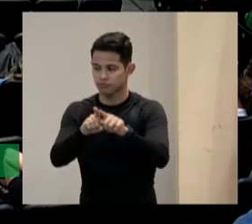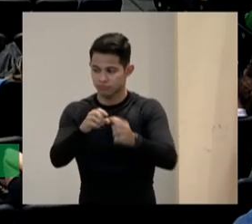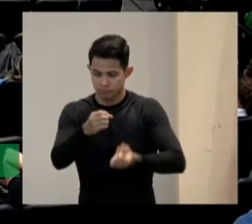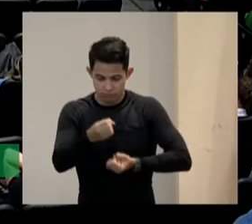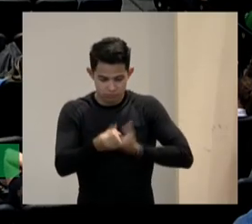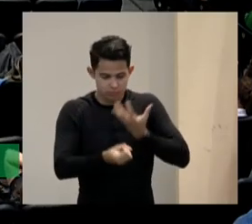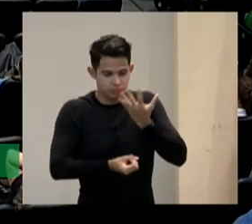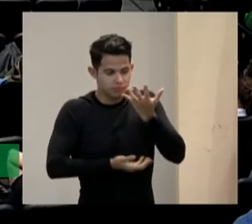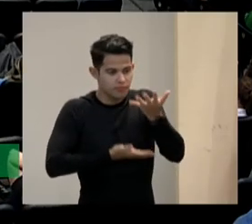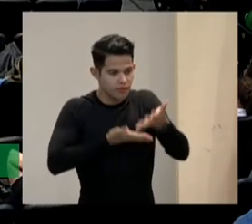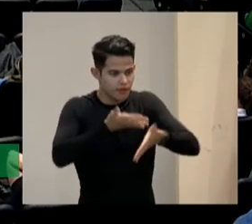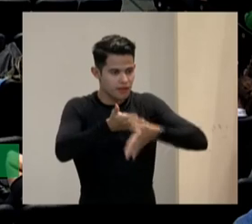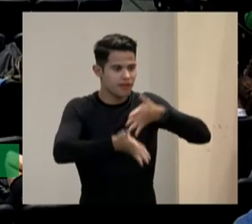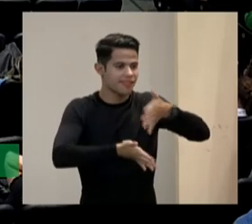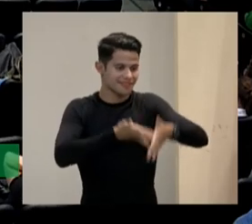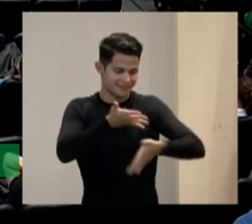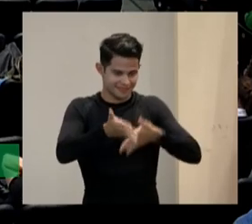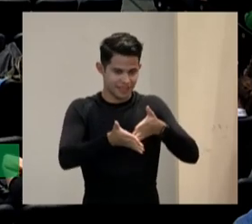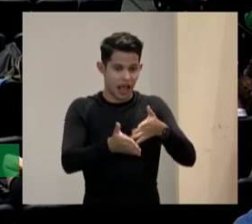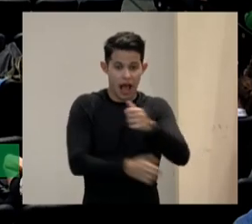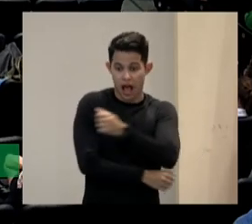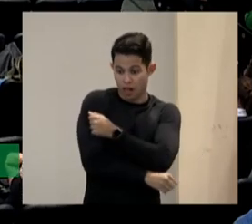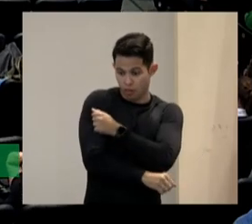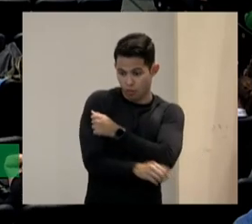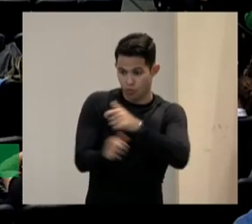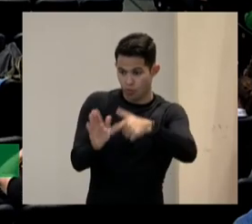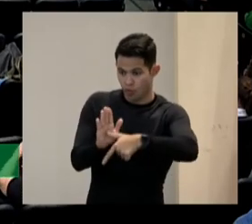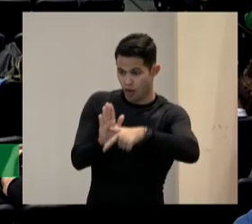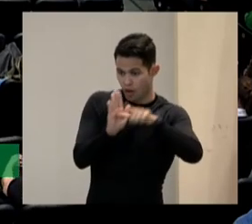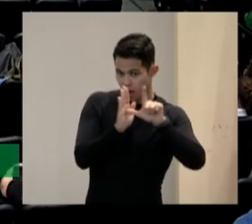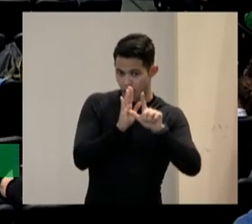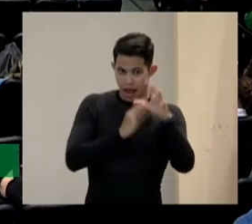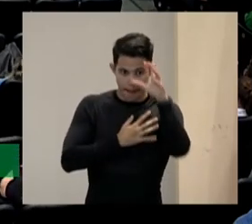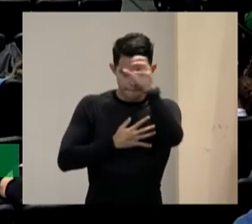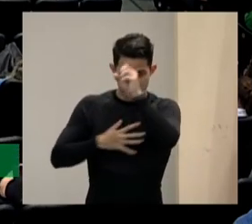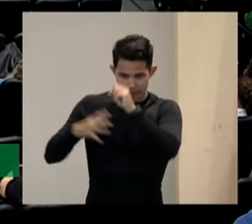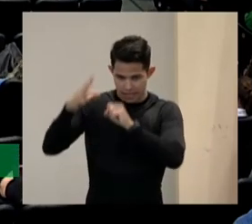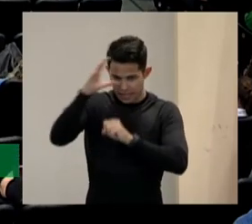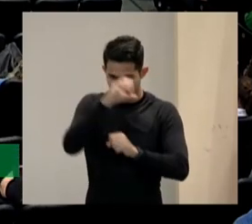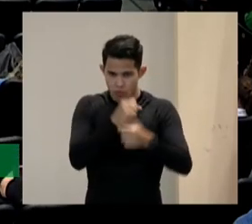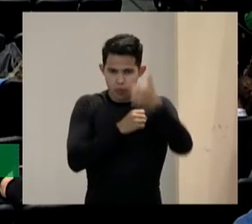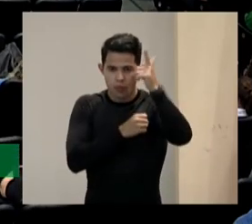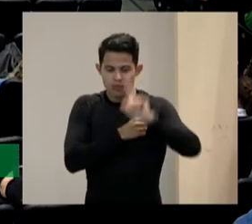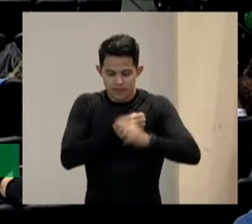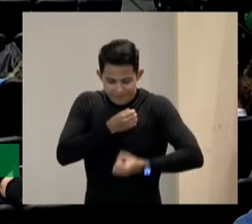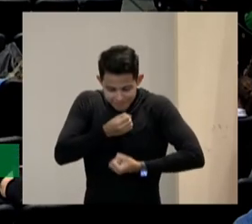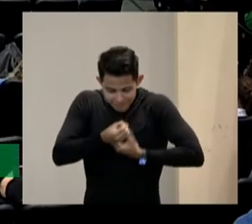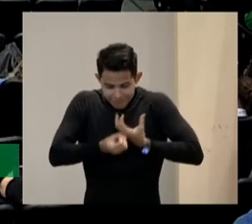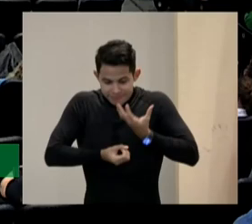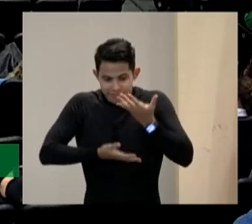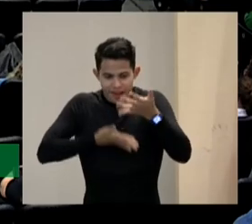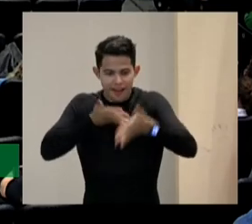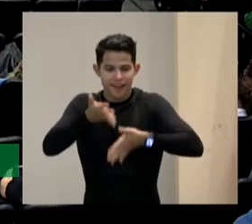expresse o que ele aprendeu como ele quiser e da forma e do jeito e o tempo que ele quiser